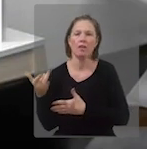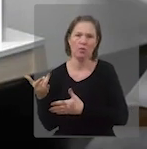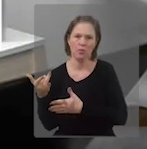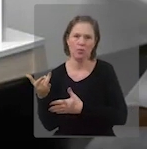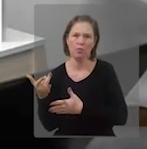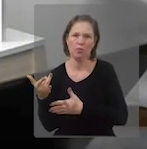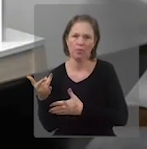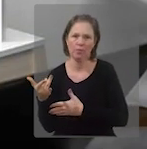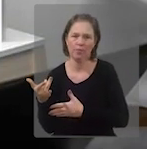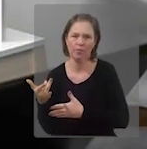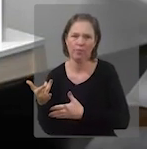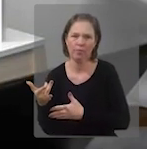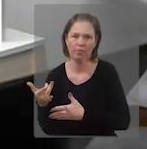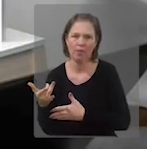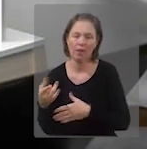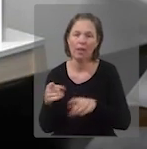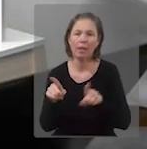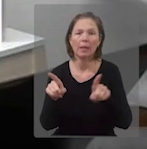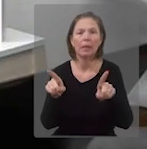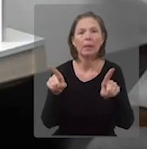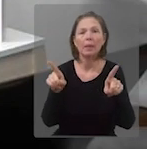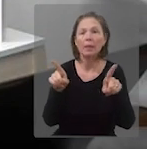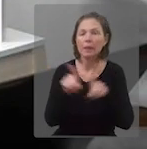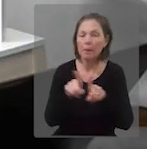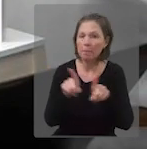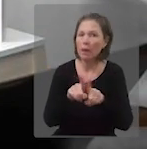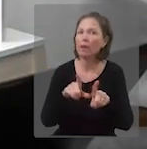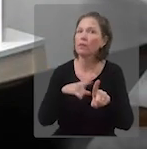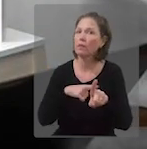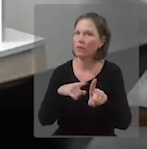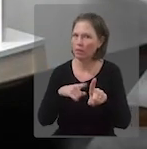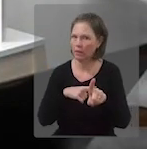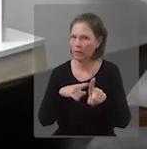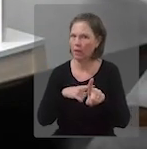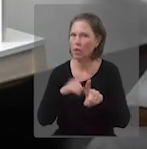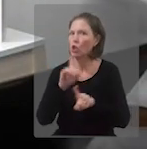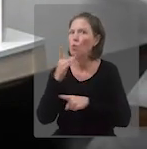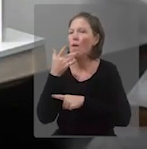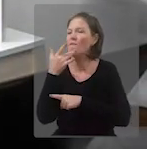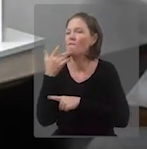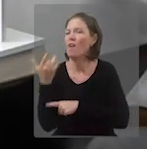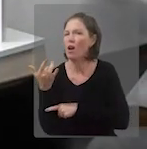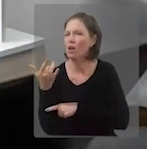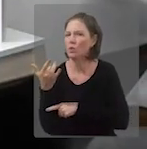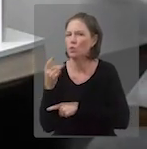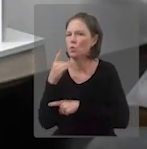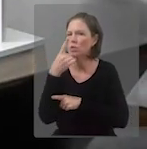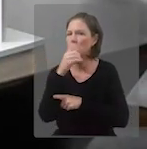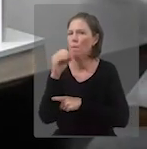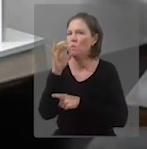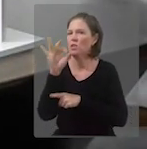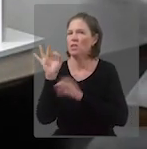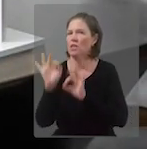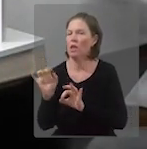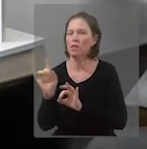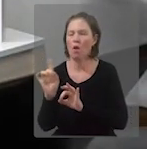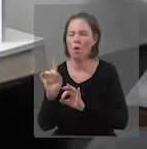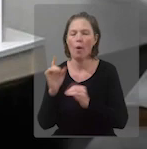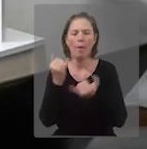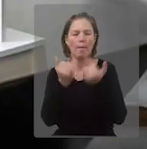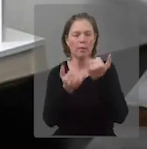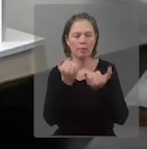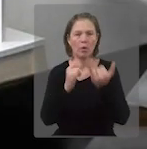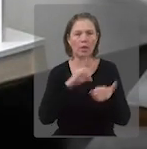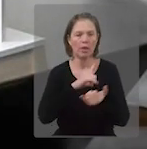que facilitam, por um lado. Por outro lado, também trazem os seus desafios. Porque se você disponibiliza, por